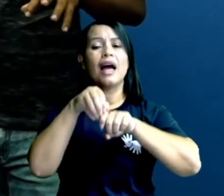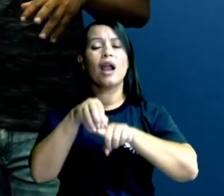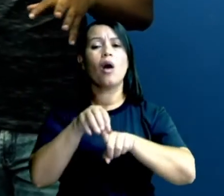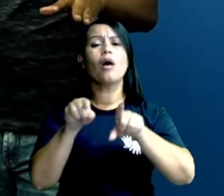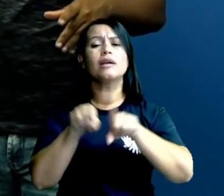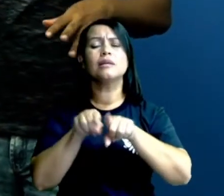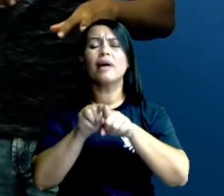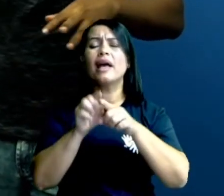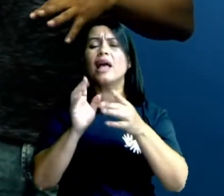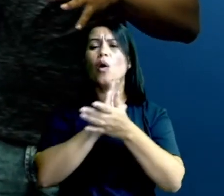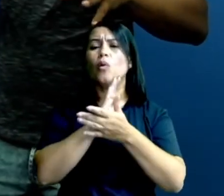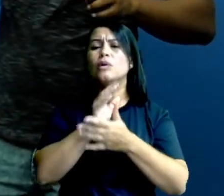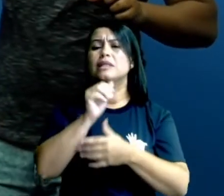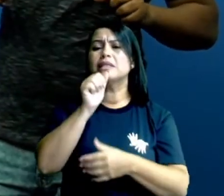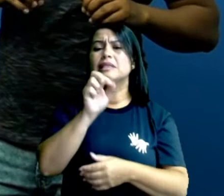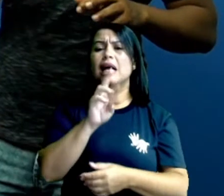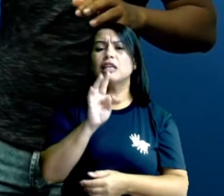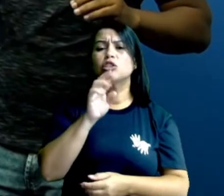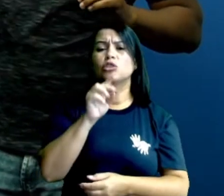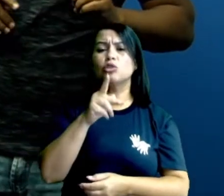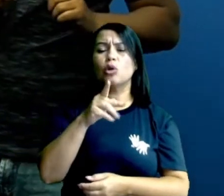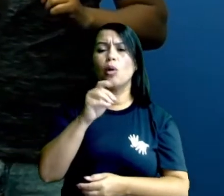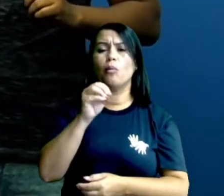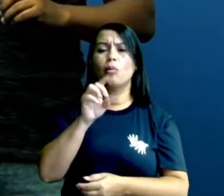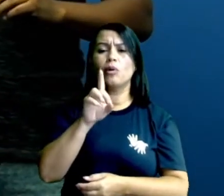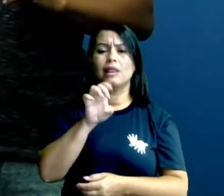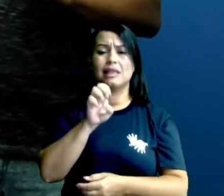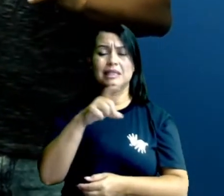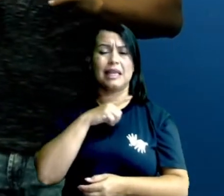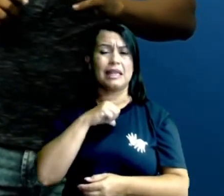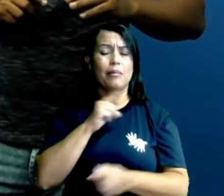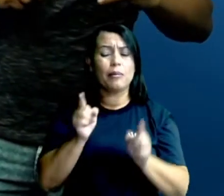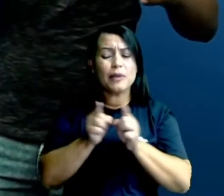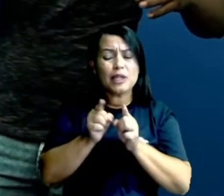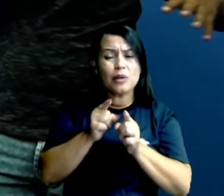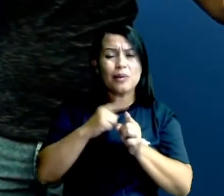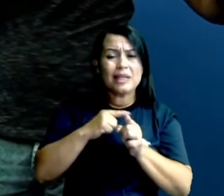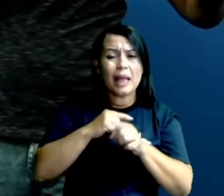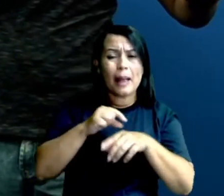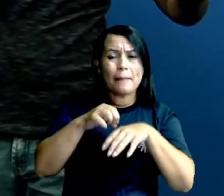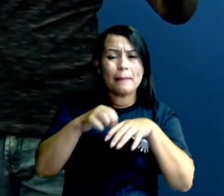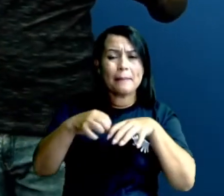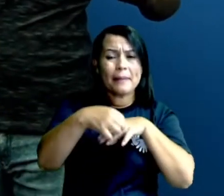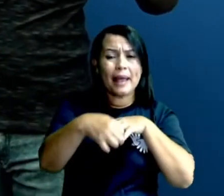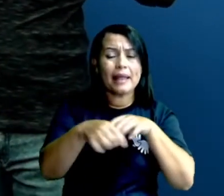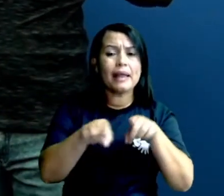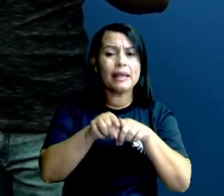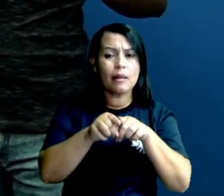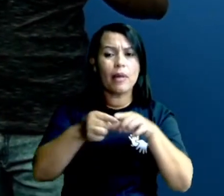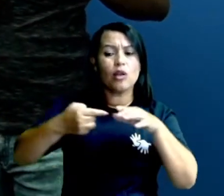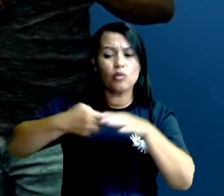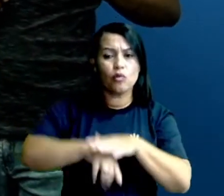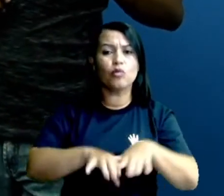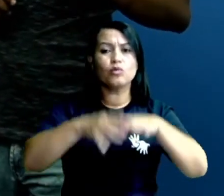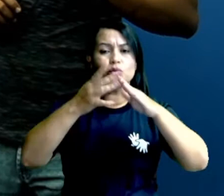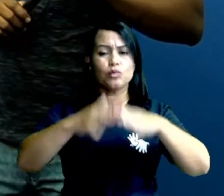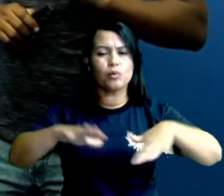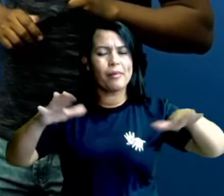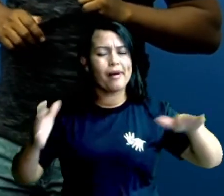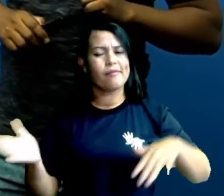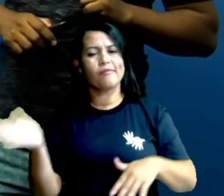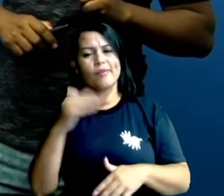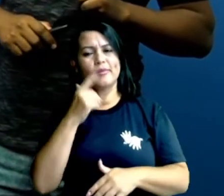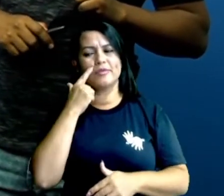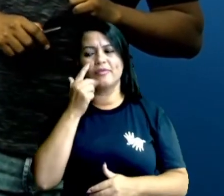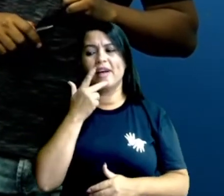bichinhos com patas que andam pelas nossas casas e pelo nosso quintal. E também no fundo do mar. Então, chega cá,